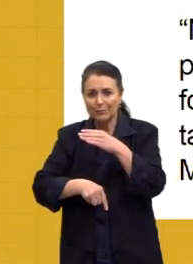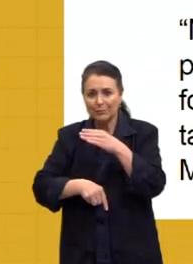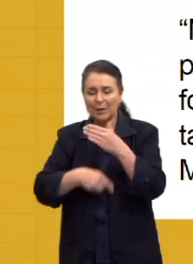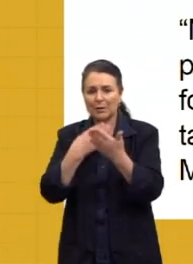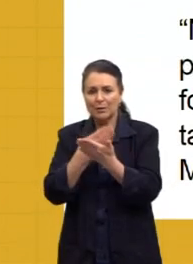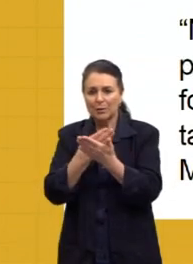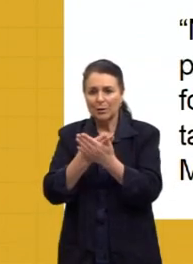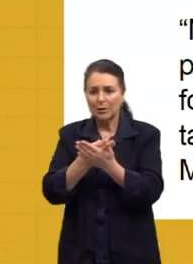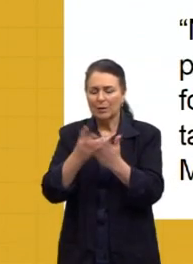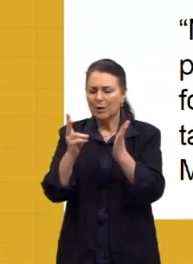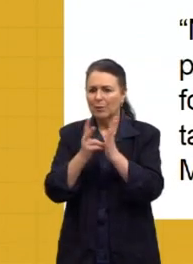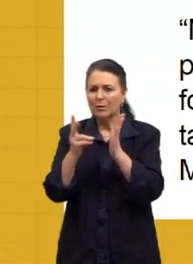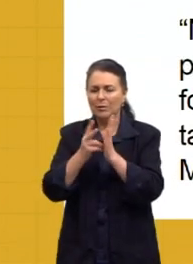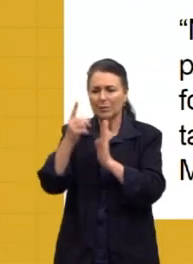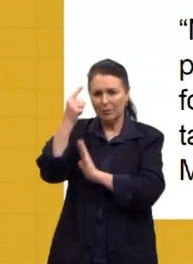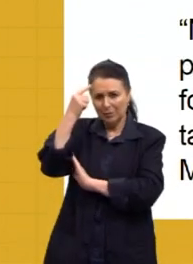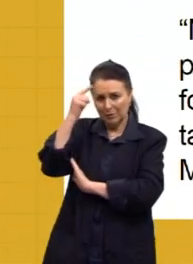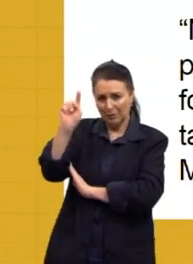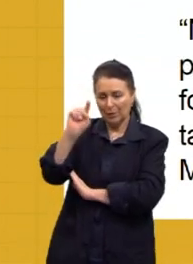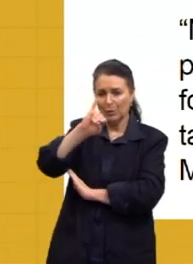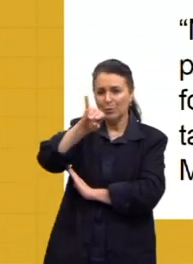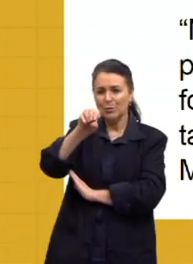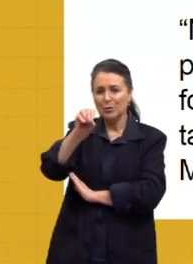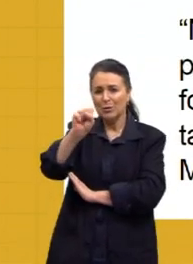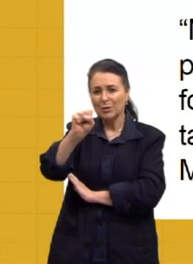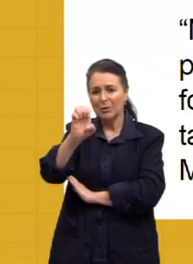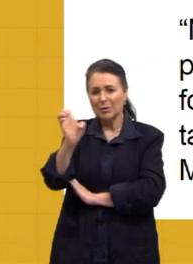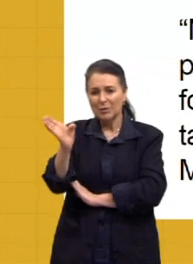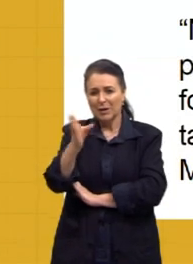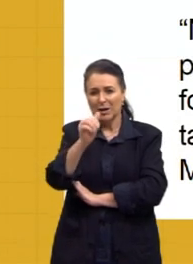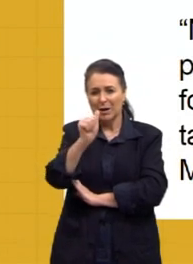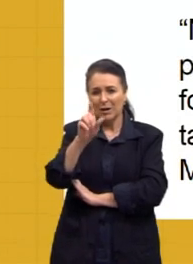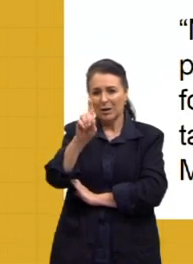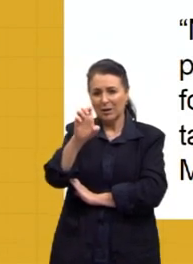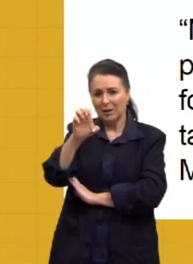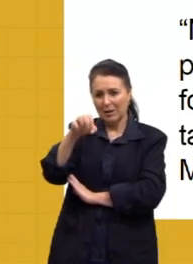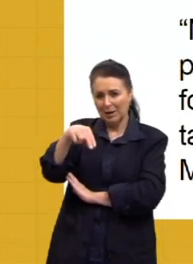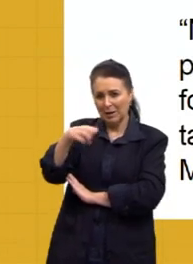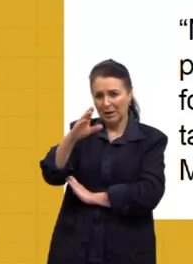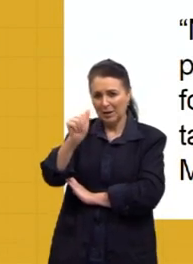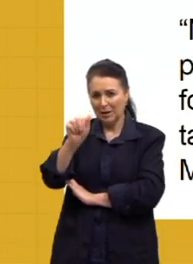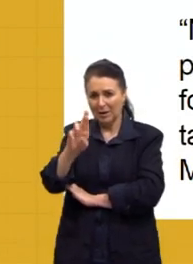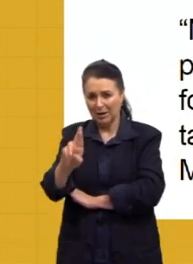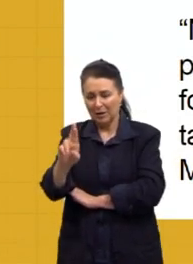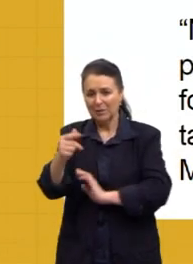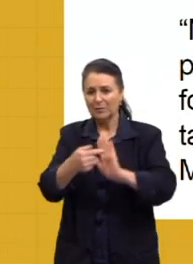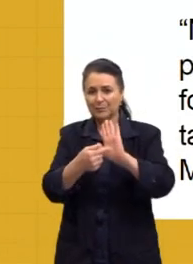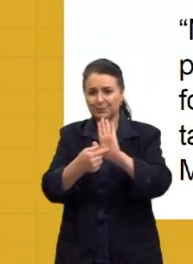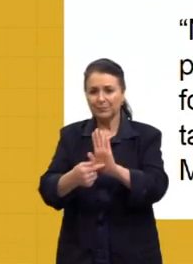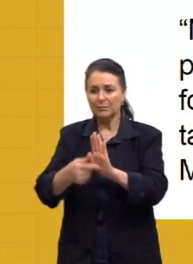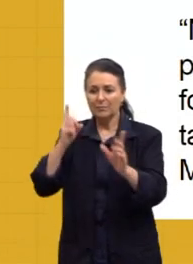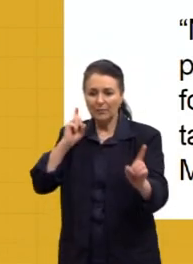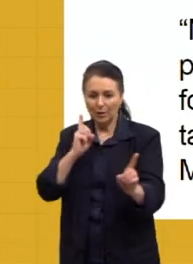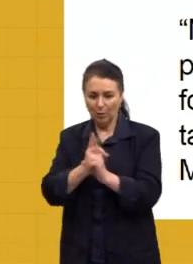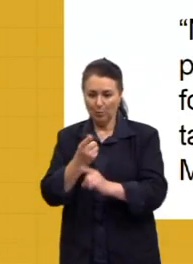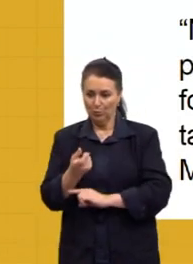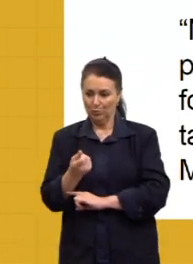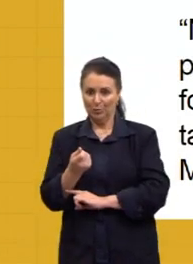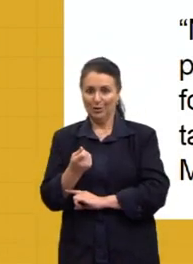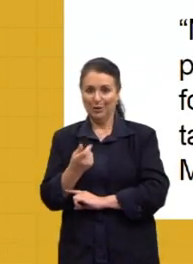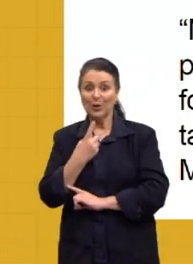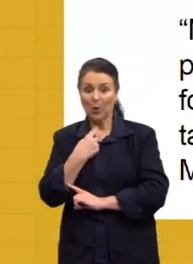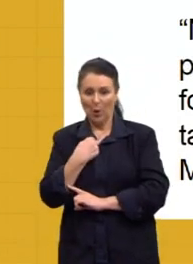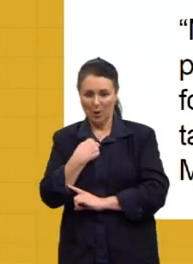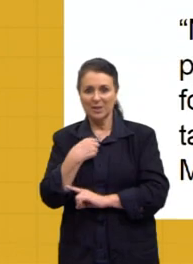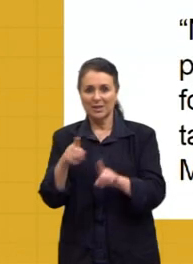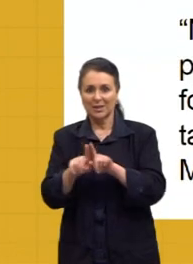não aquele indígena idealizado pelo José de Alencar. A gente vai trazer um indígena que, a partir do momento que ele descobre o dinheiro, ele começa a gostar